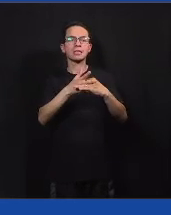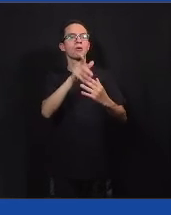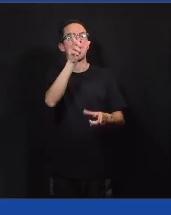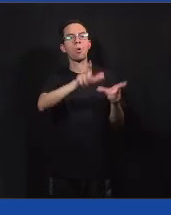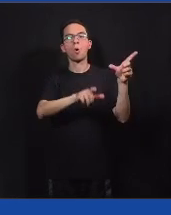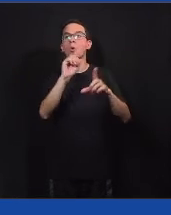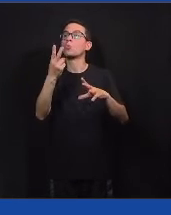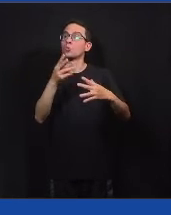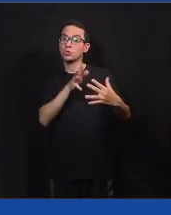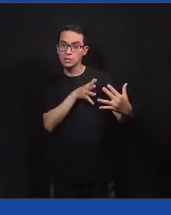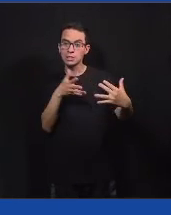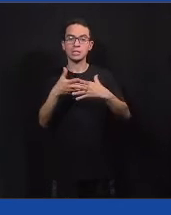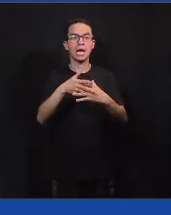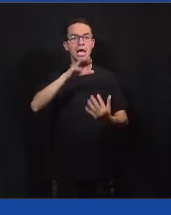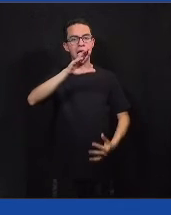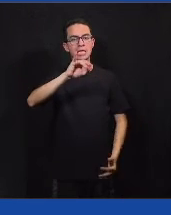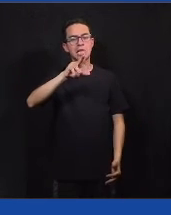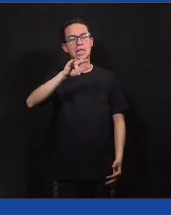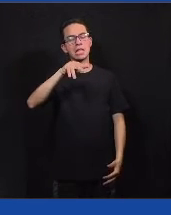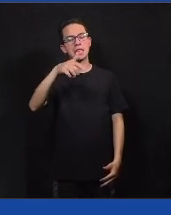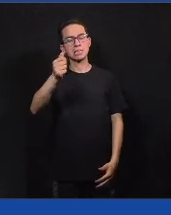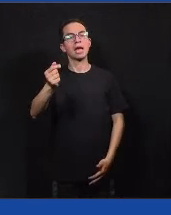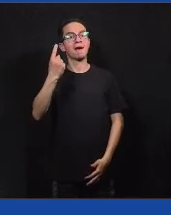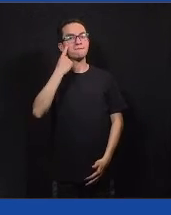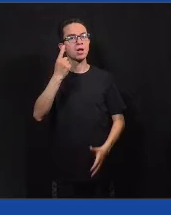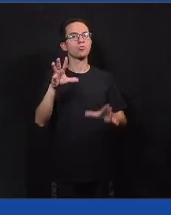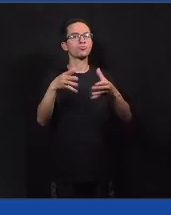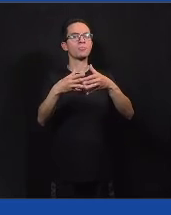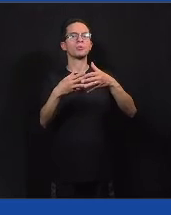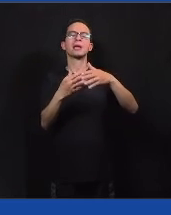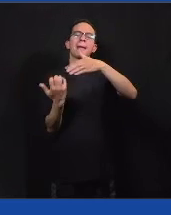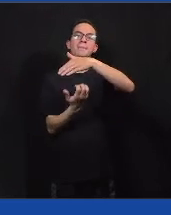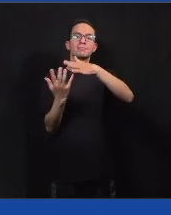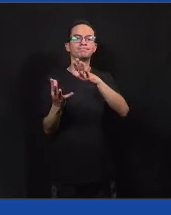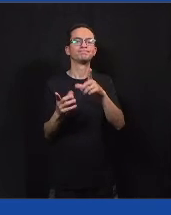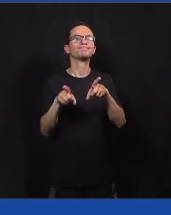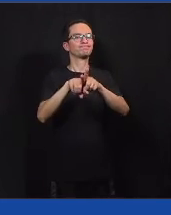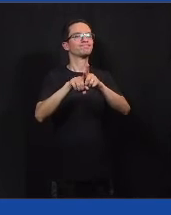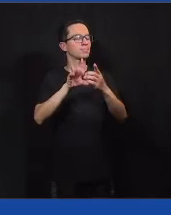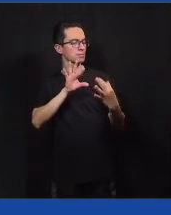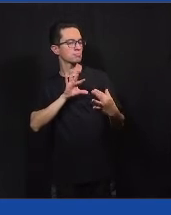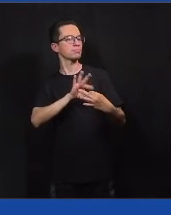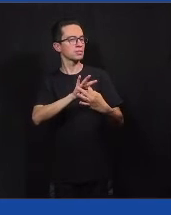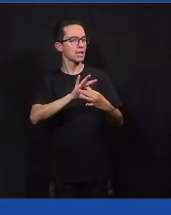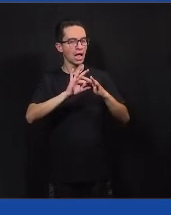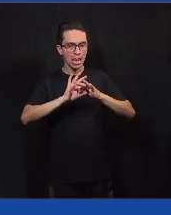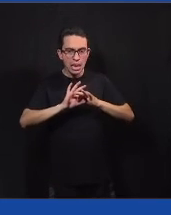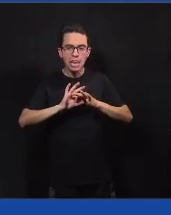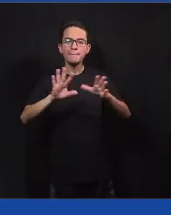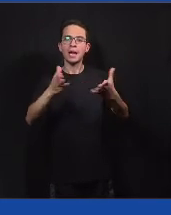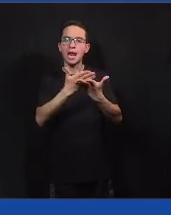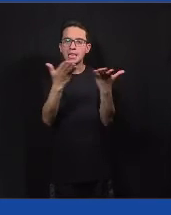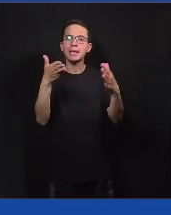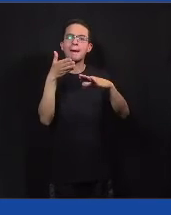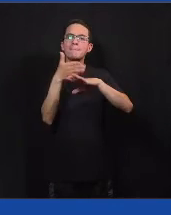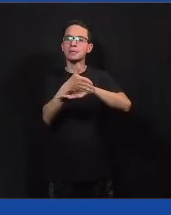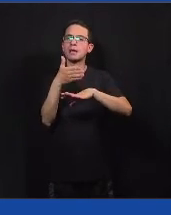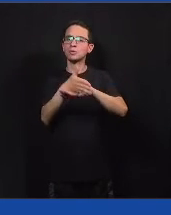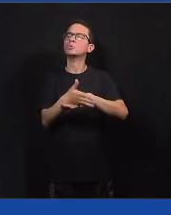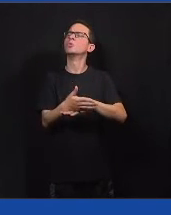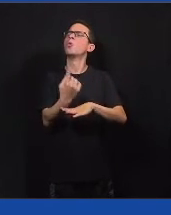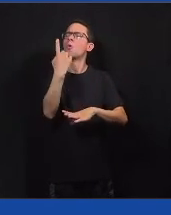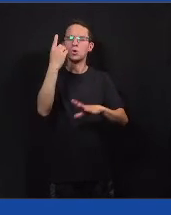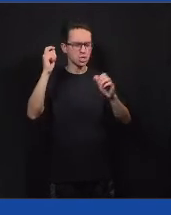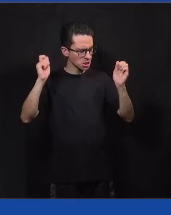como buscando outras organizações parceiras para que a gente consiga expandir essa participação. E uma delas que a gente já conseguiu